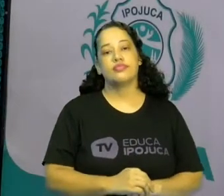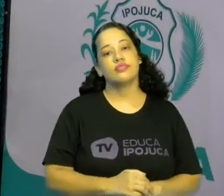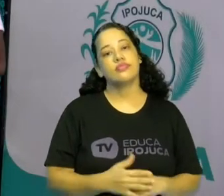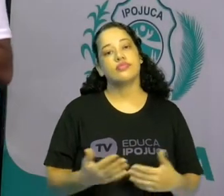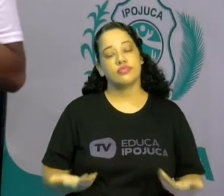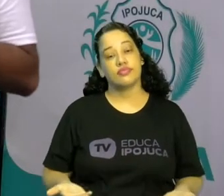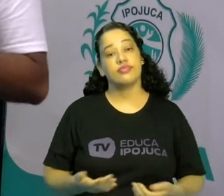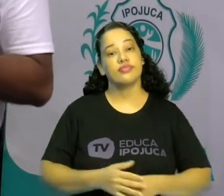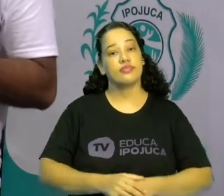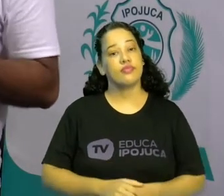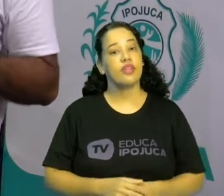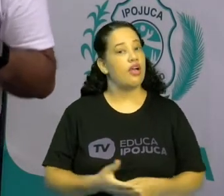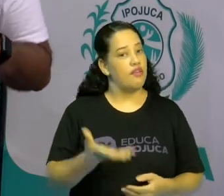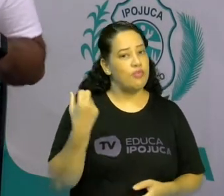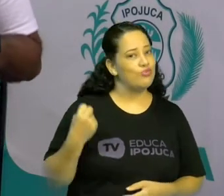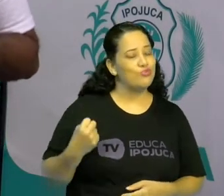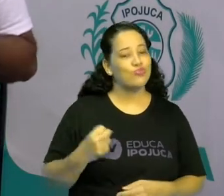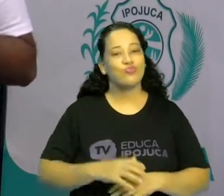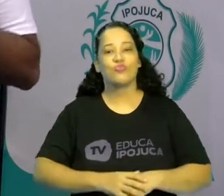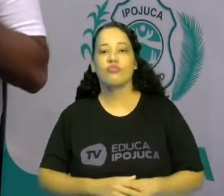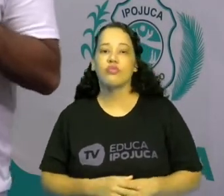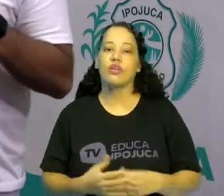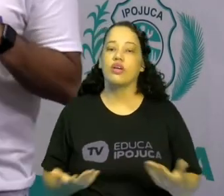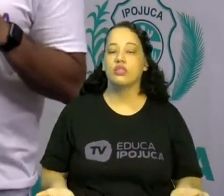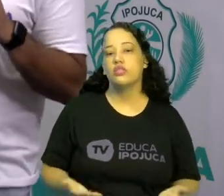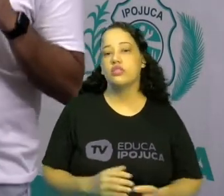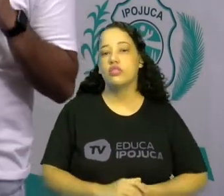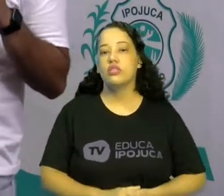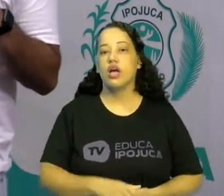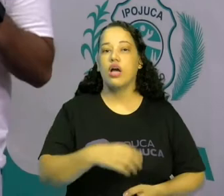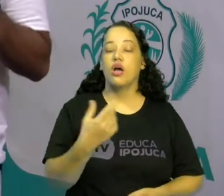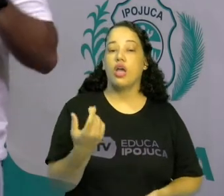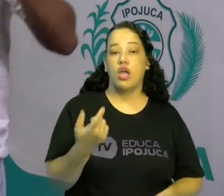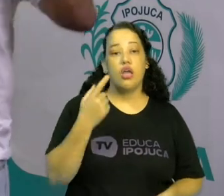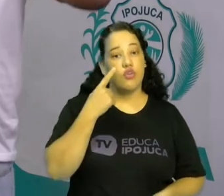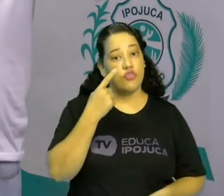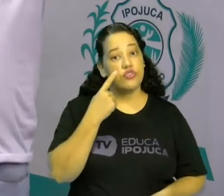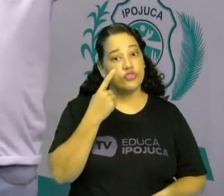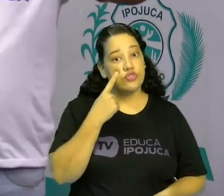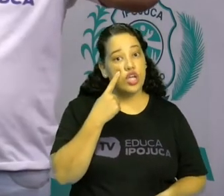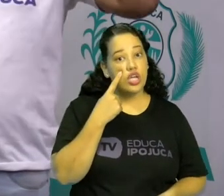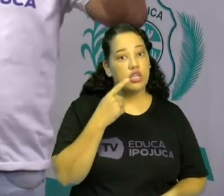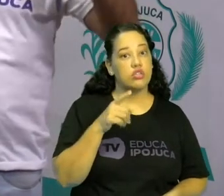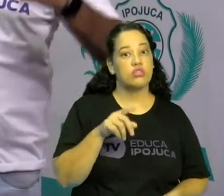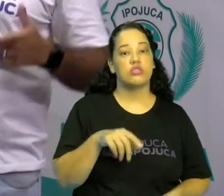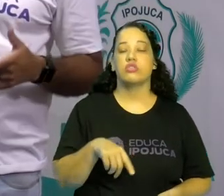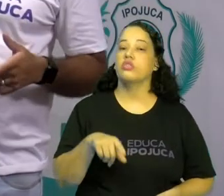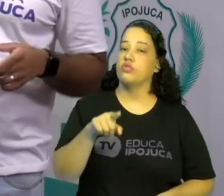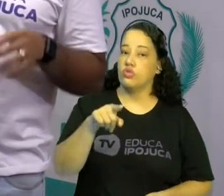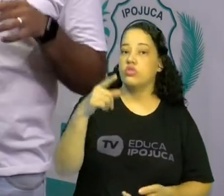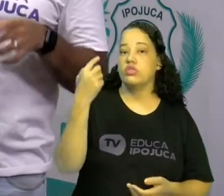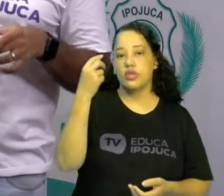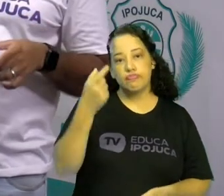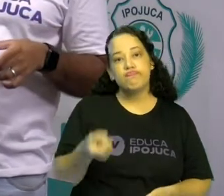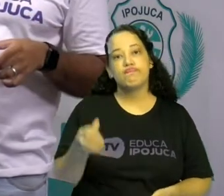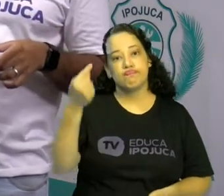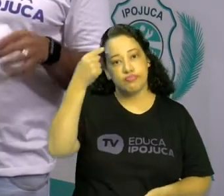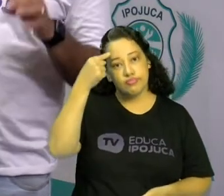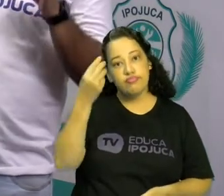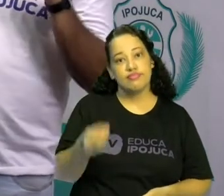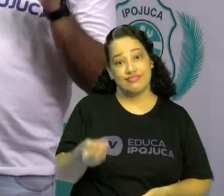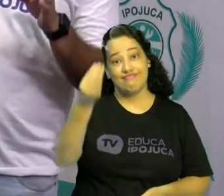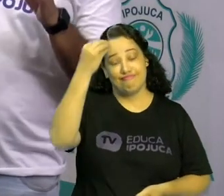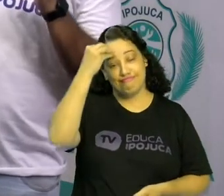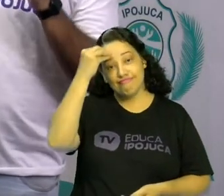Beleza, vamos lá. Então, a primeira coisa que eu queria que vocês colocassem aí em suas cabeças é o seguinte.